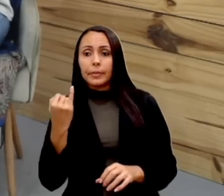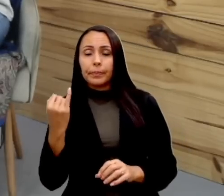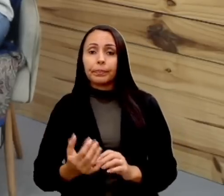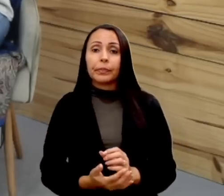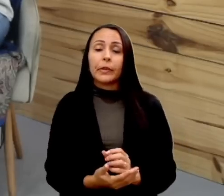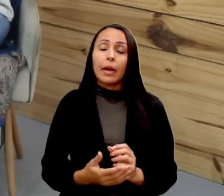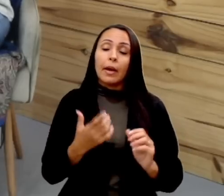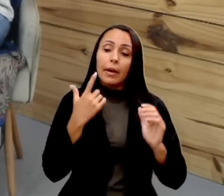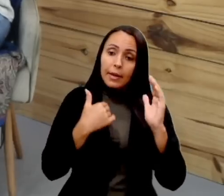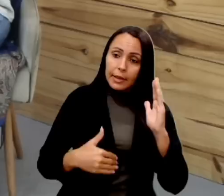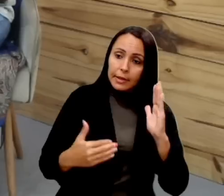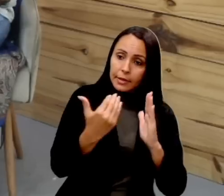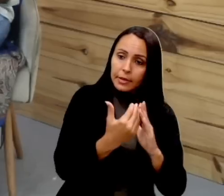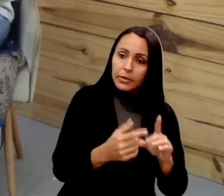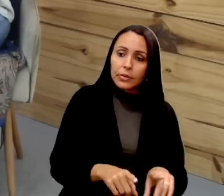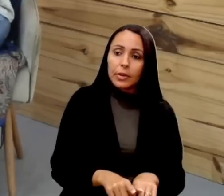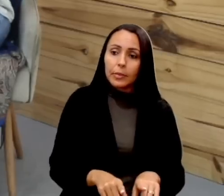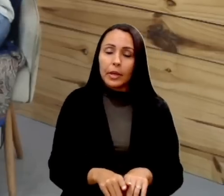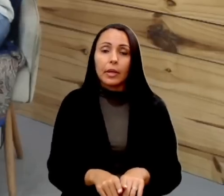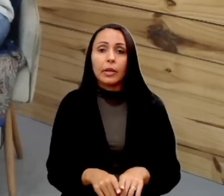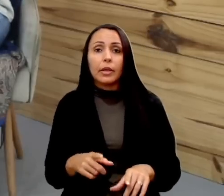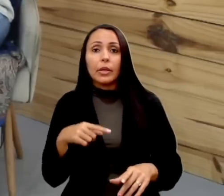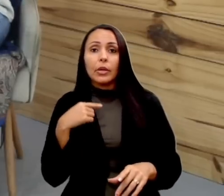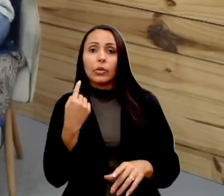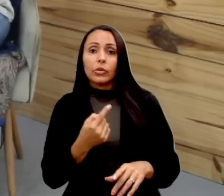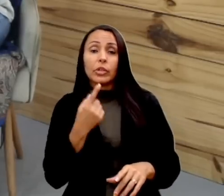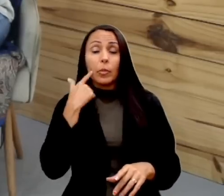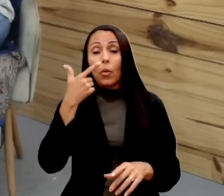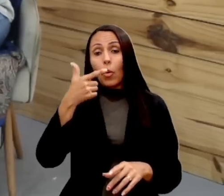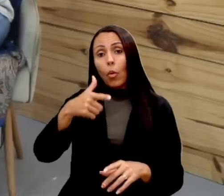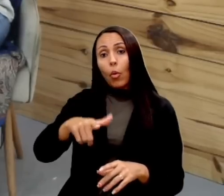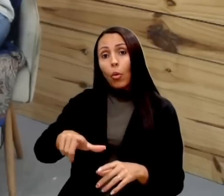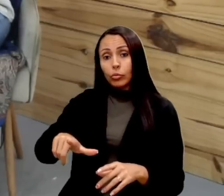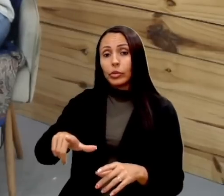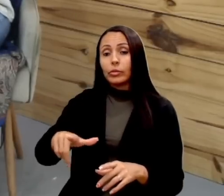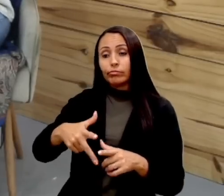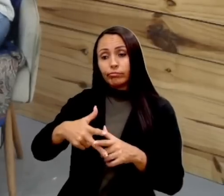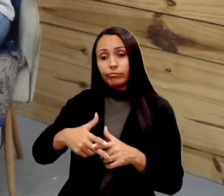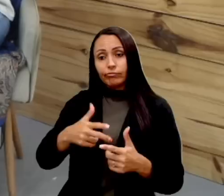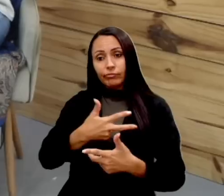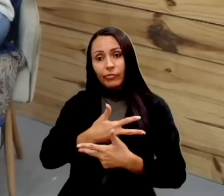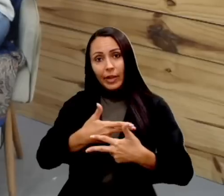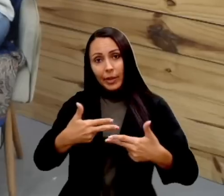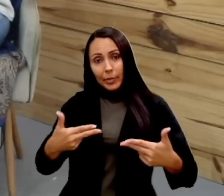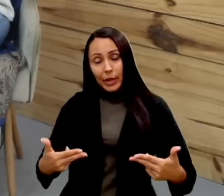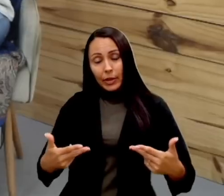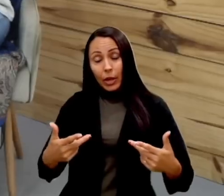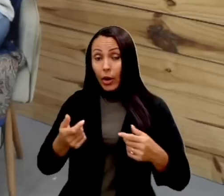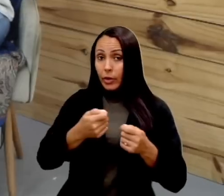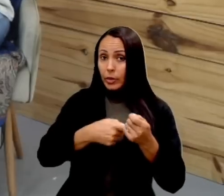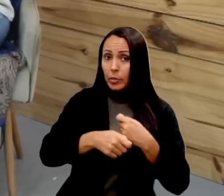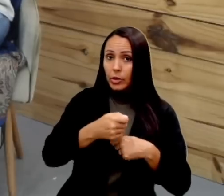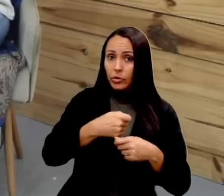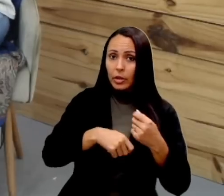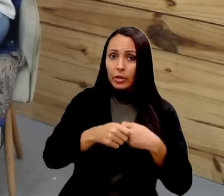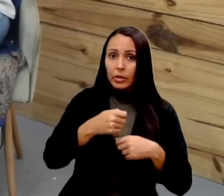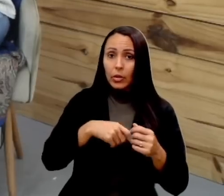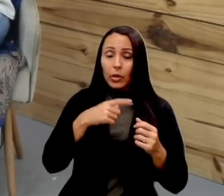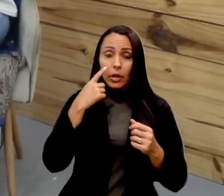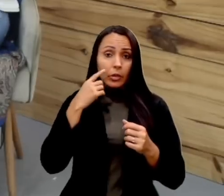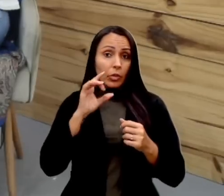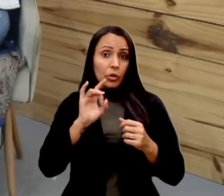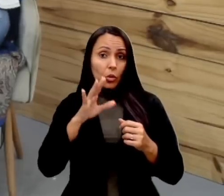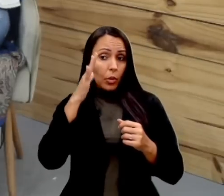além disso, além dos organogramas, nós temos outras ferramentas. Correto. Perfeito. Porque administrar, ele não se resume apenas a você